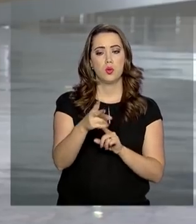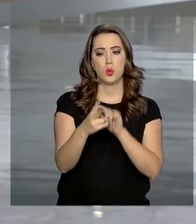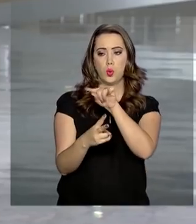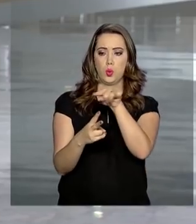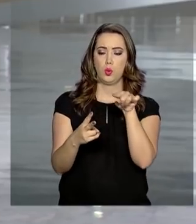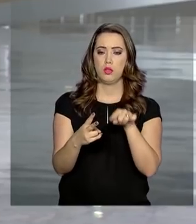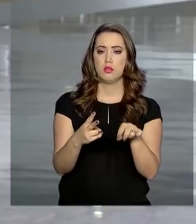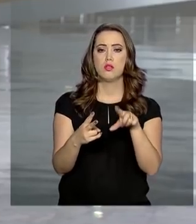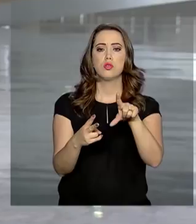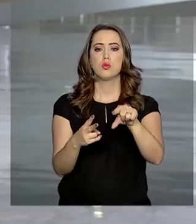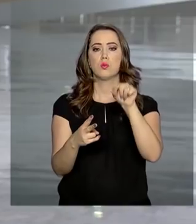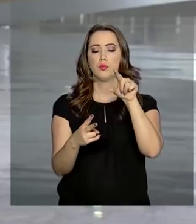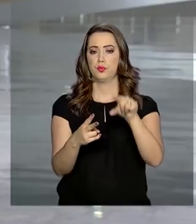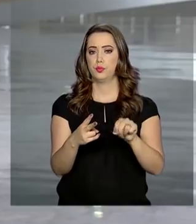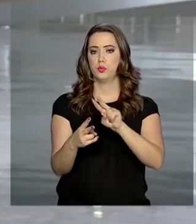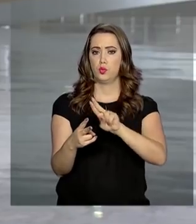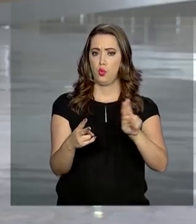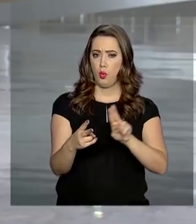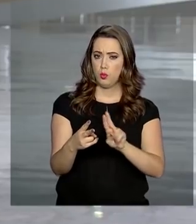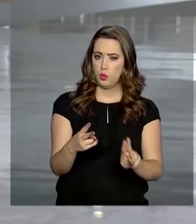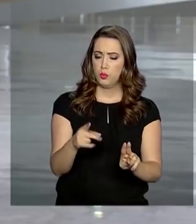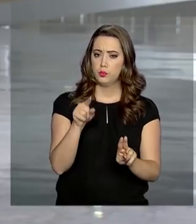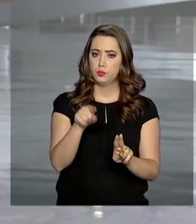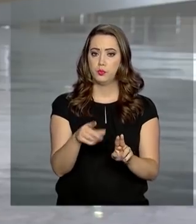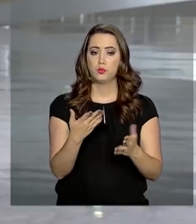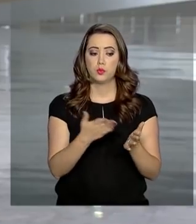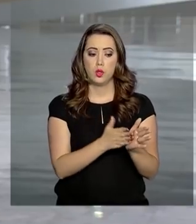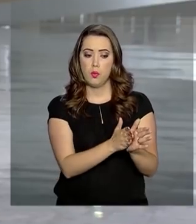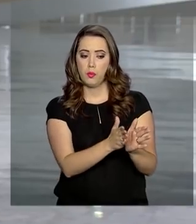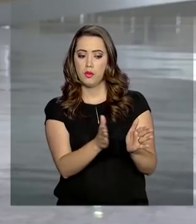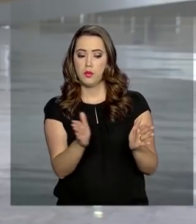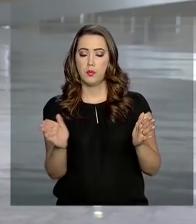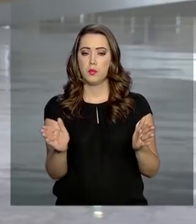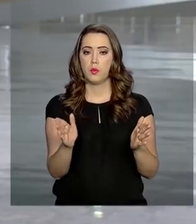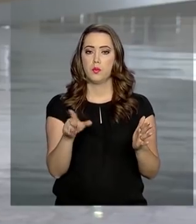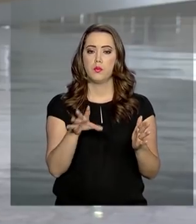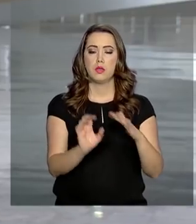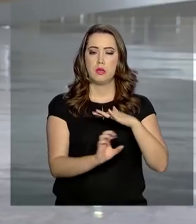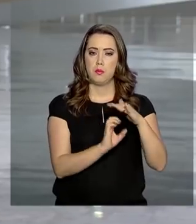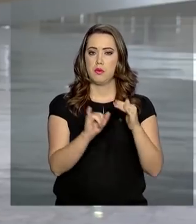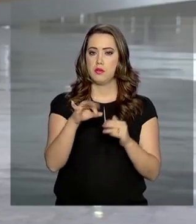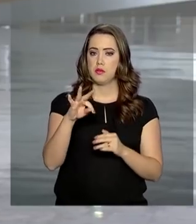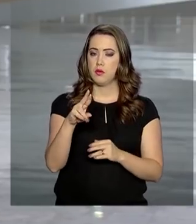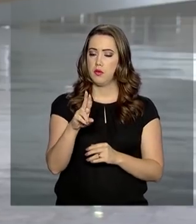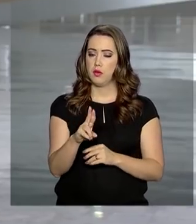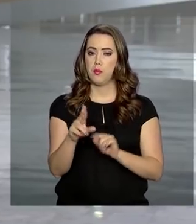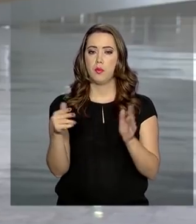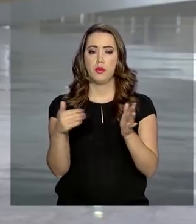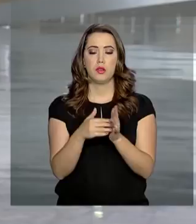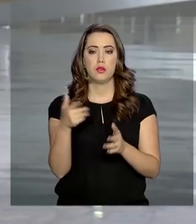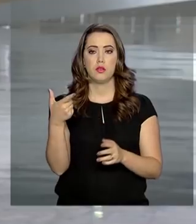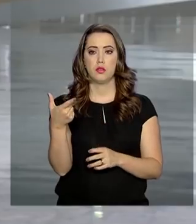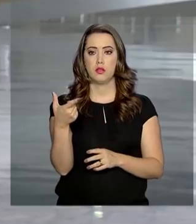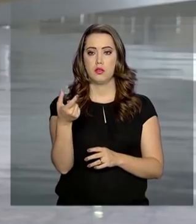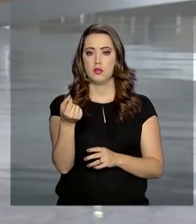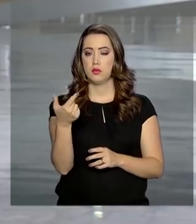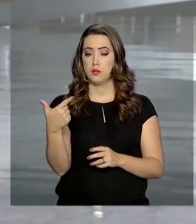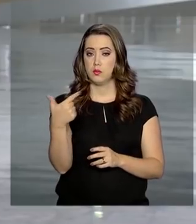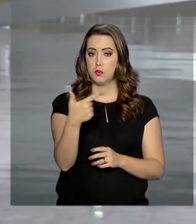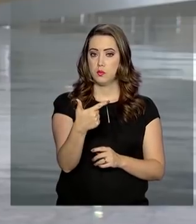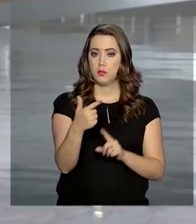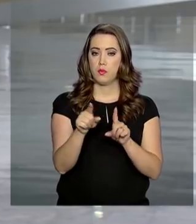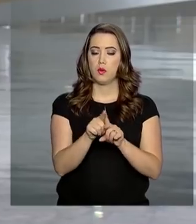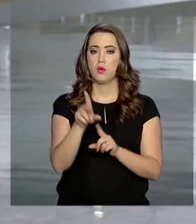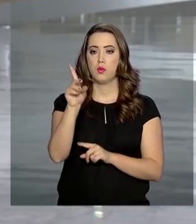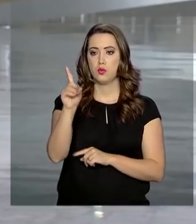União desta quinta-feira. Bom, o mandato deles segue até 2022. O diretor-geral Silva